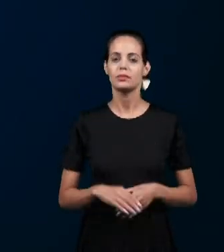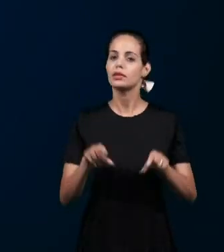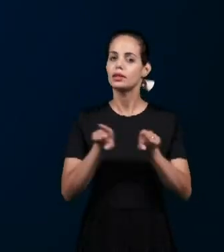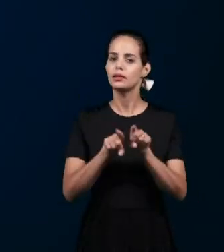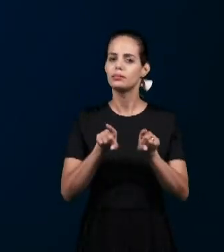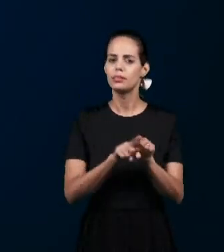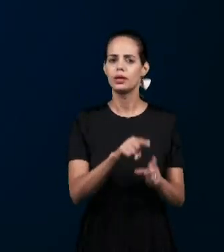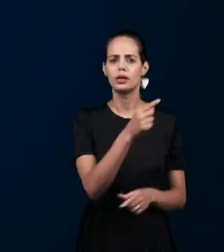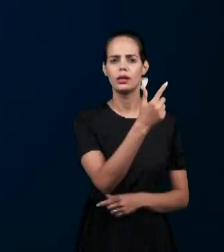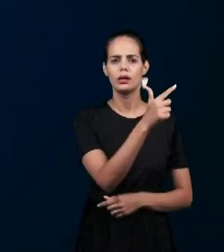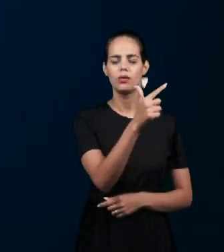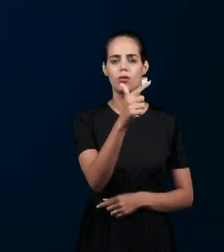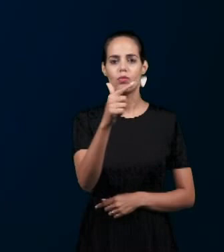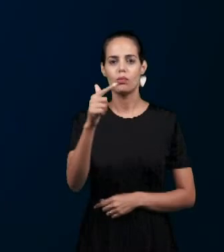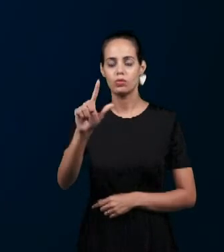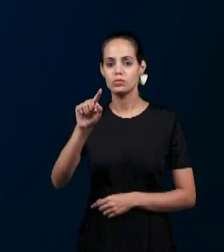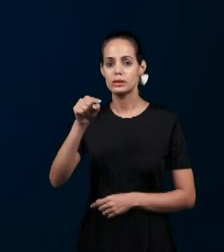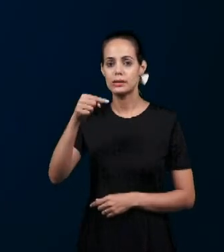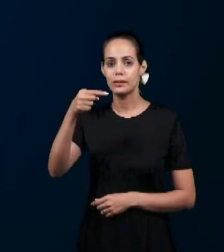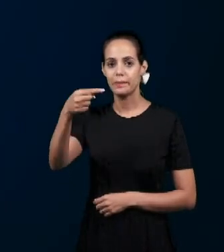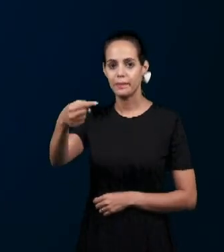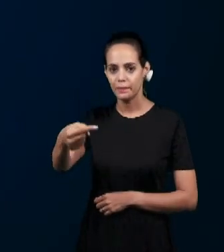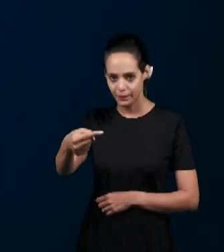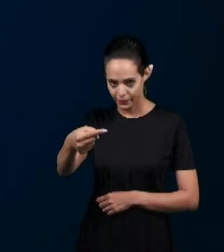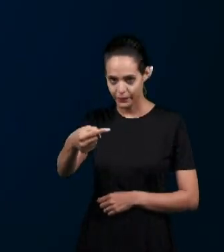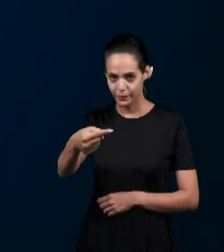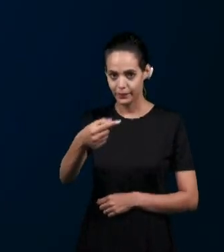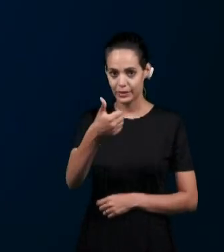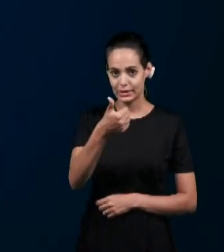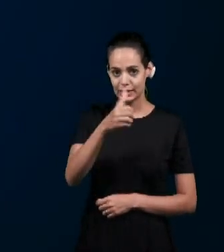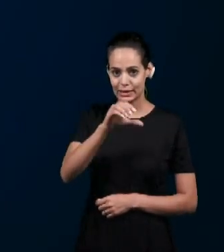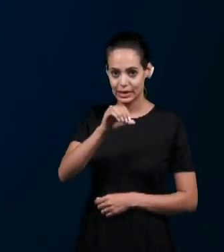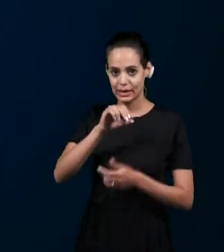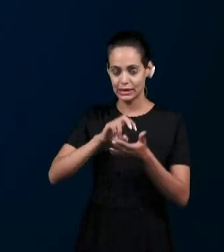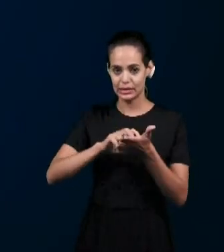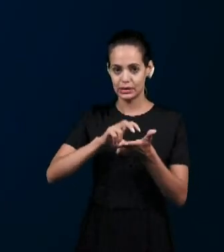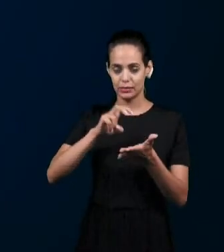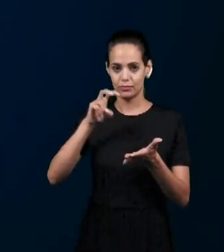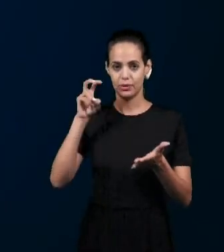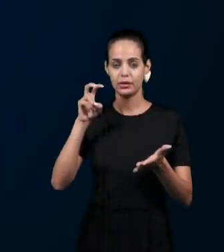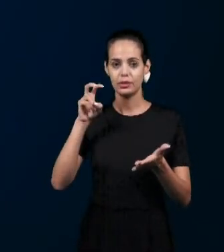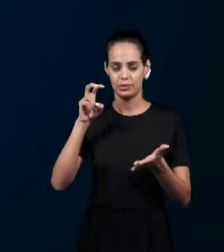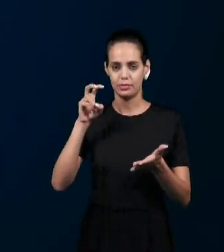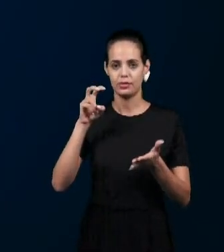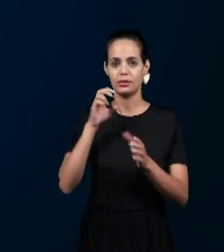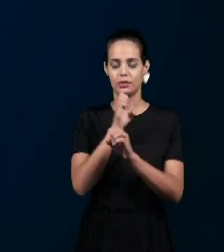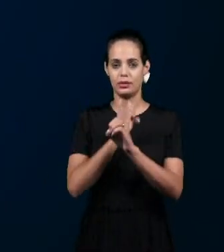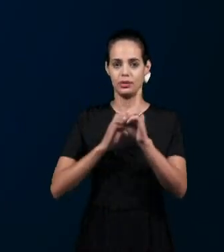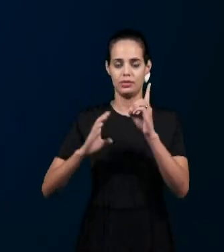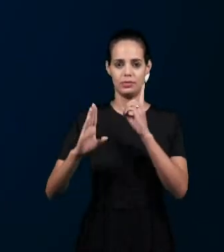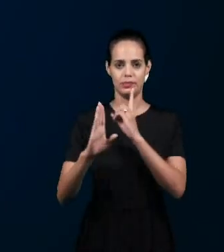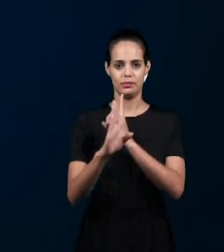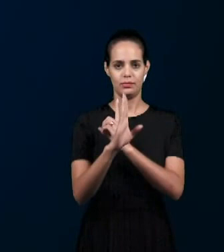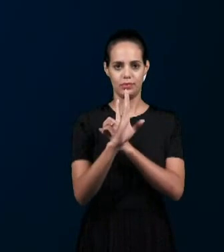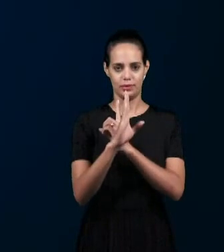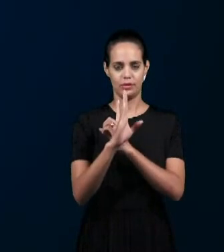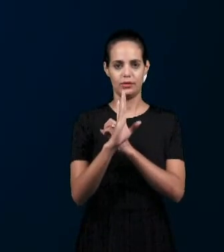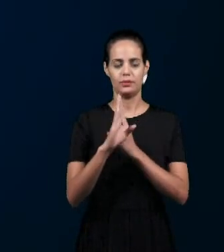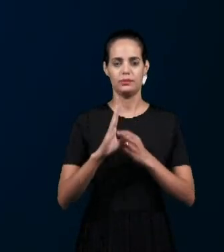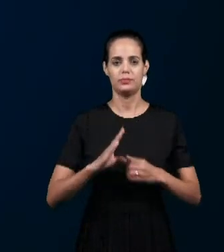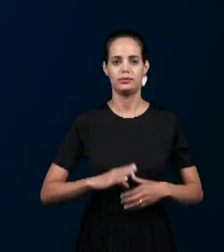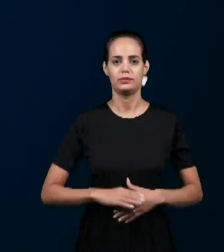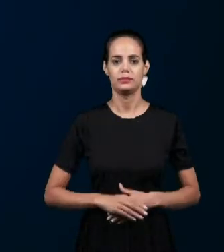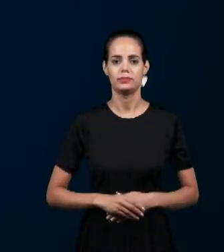apresentados daqui a pouco Às dez horas da manhã da escola bíblica dominical Uma vez que